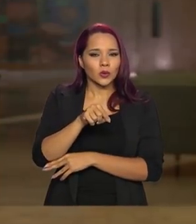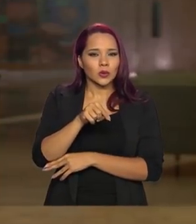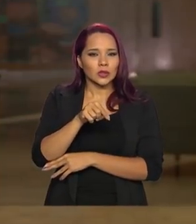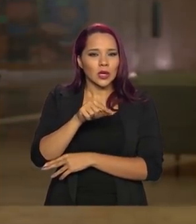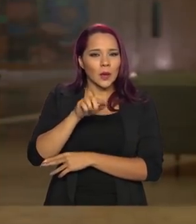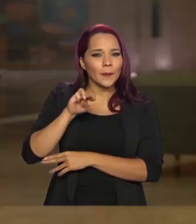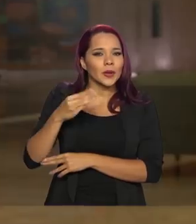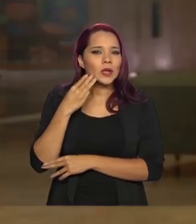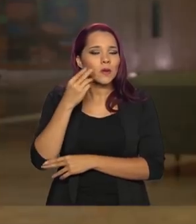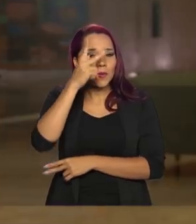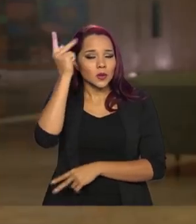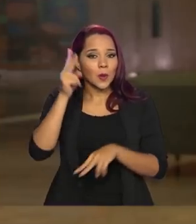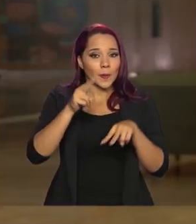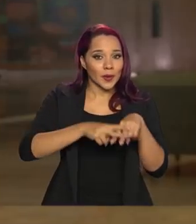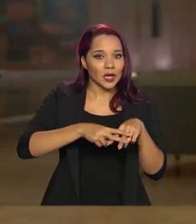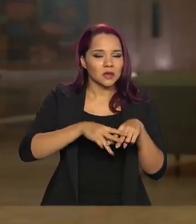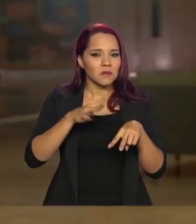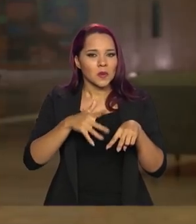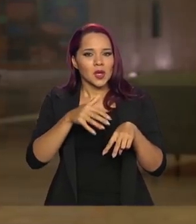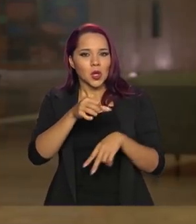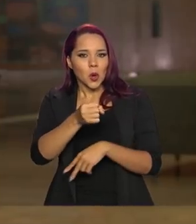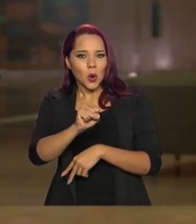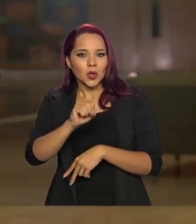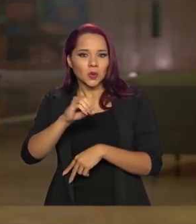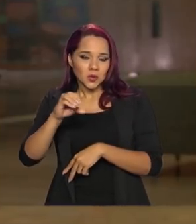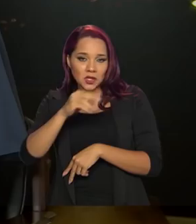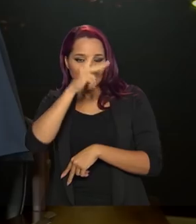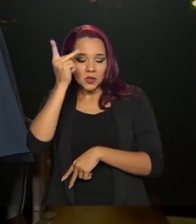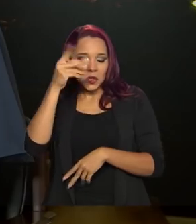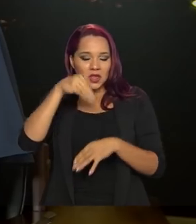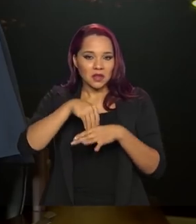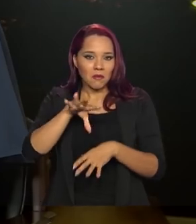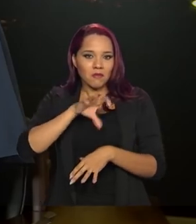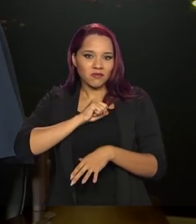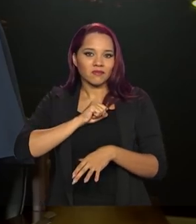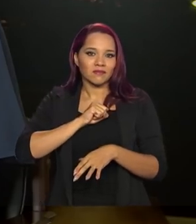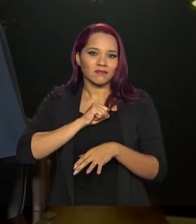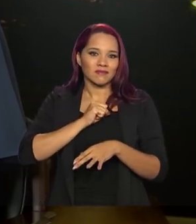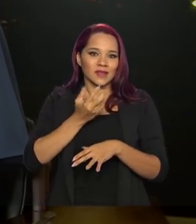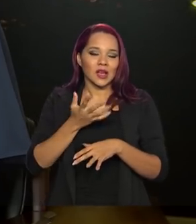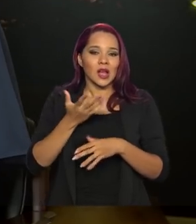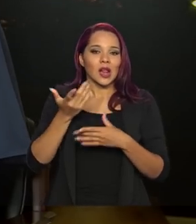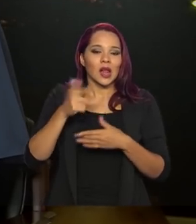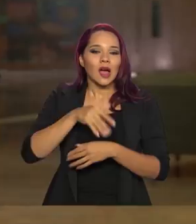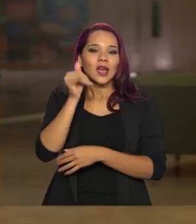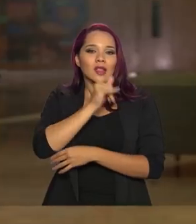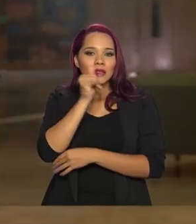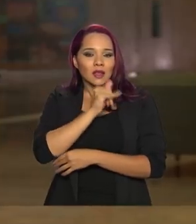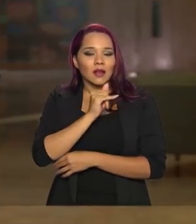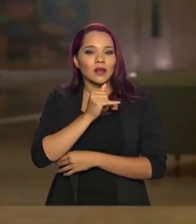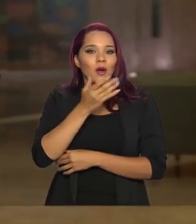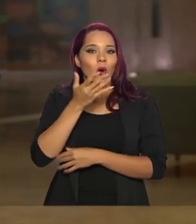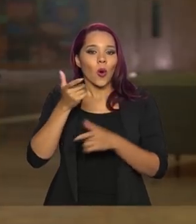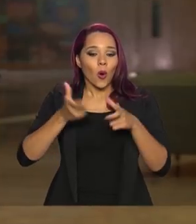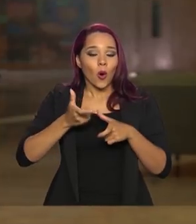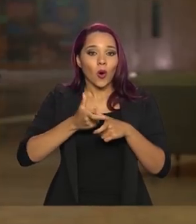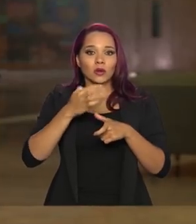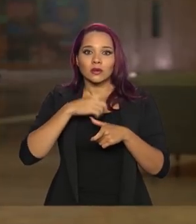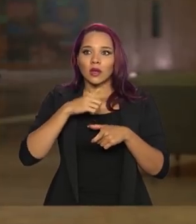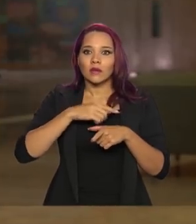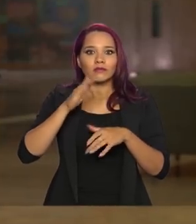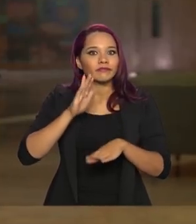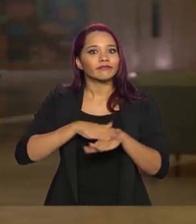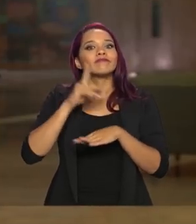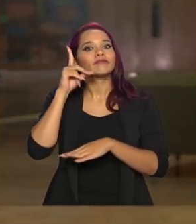prisioneiros, cerca de 800 foram infectados. Na Itália, onde a pandemia talvez apresentou um dos cenários mais